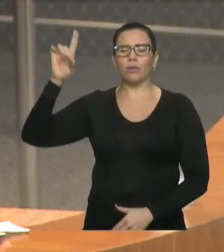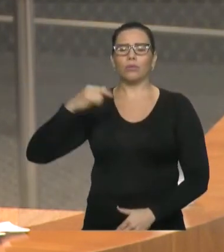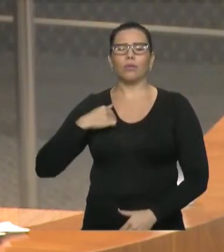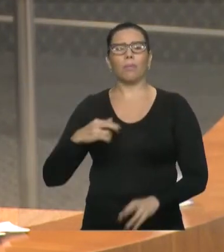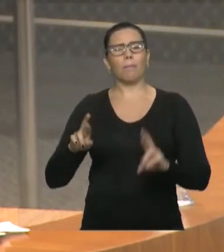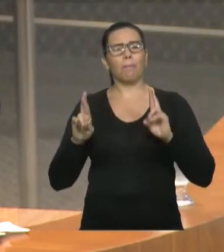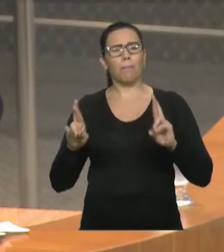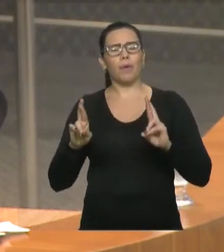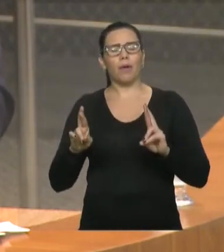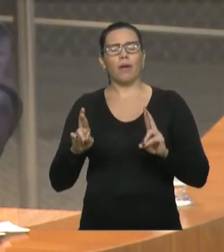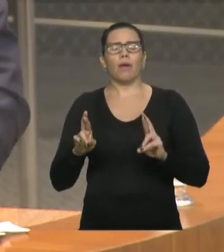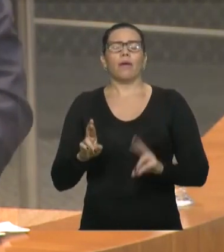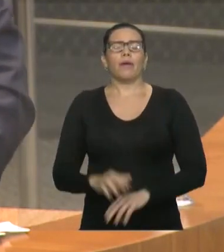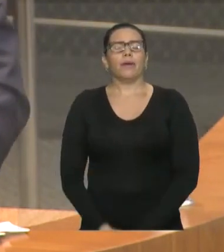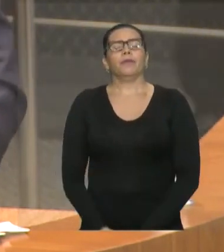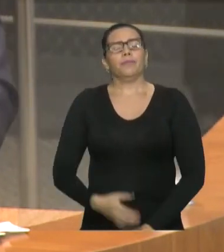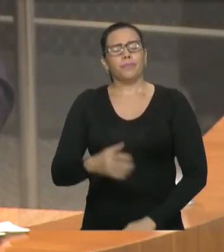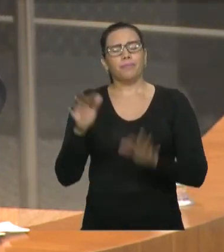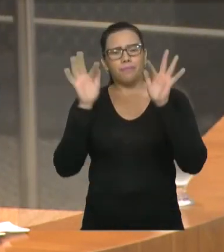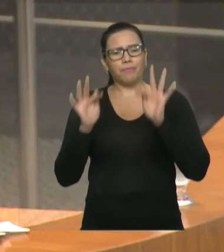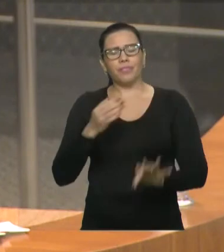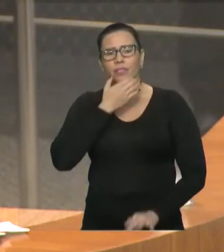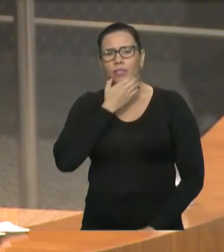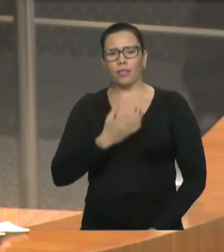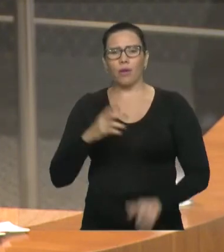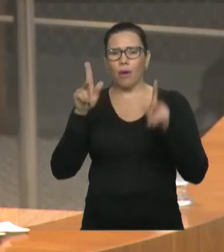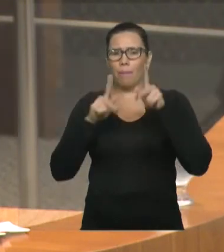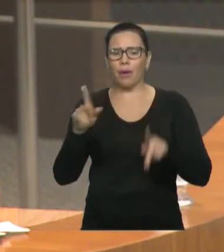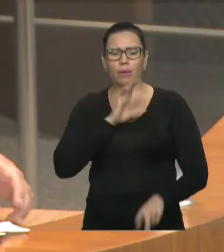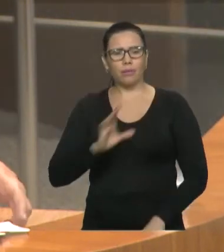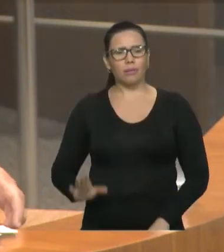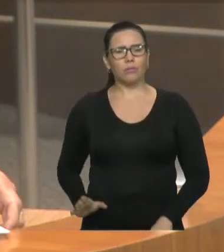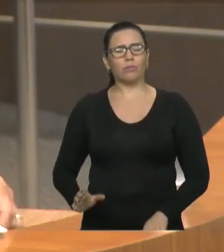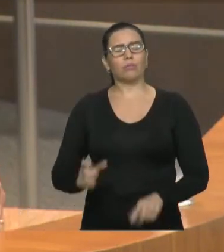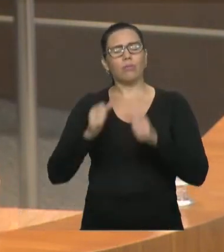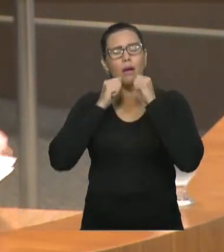Natal, que a paz de Cristo possa abençoar os seus lares e as suas famílias. É só isso, senhor presidente.